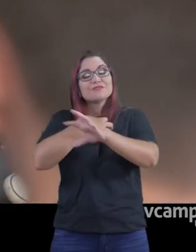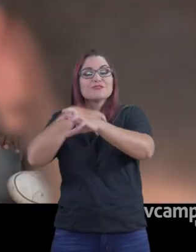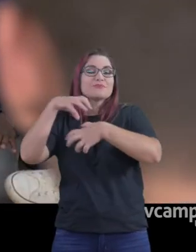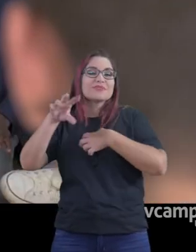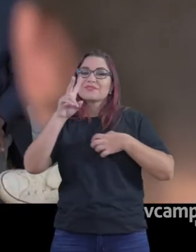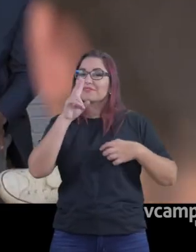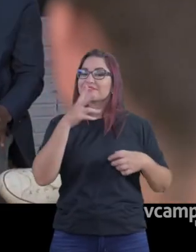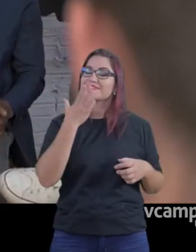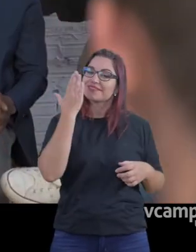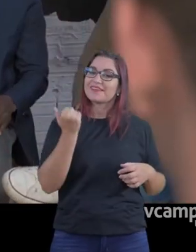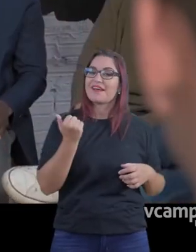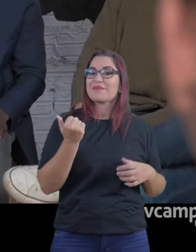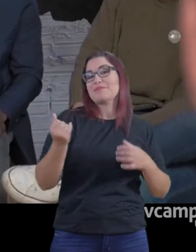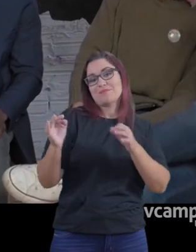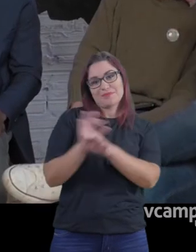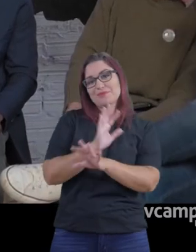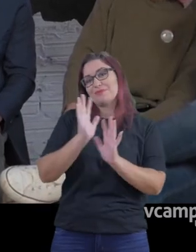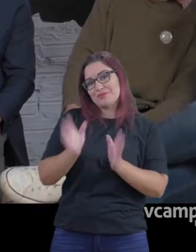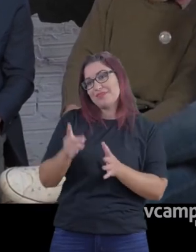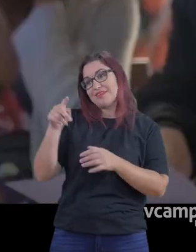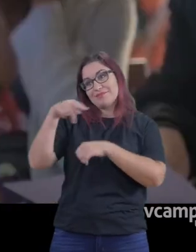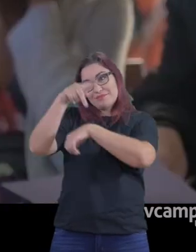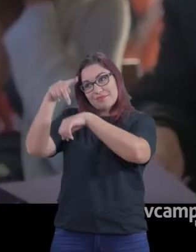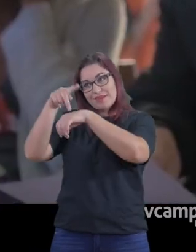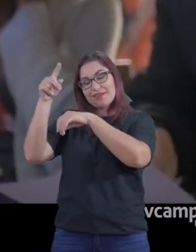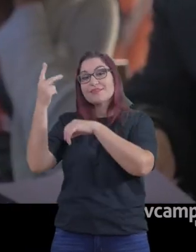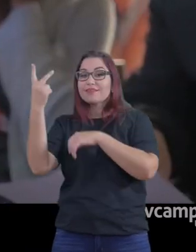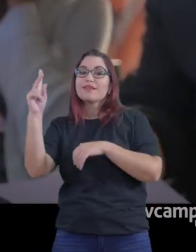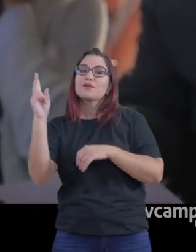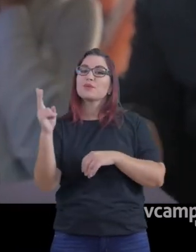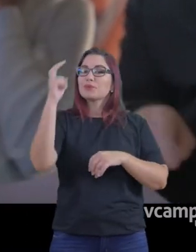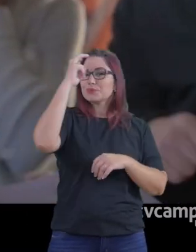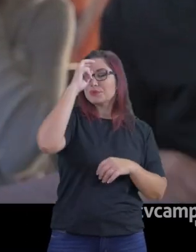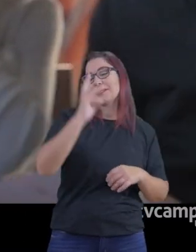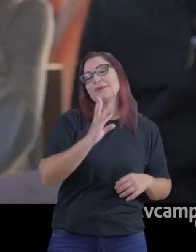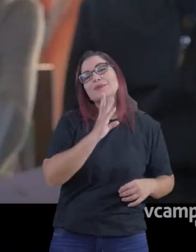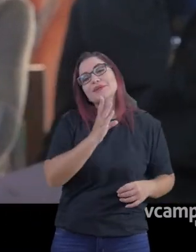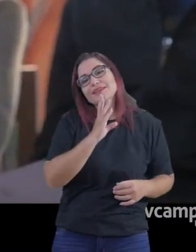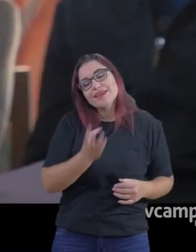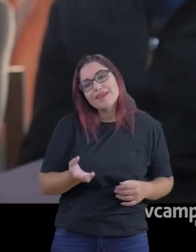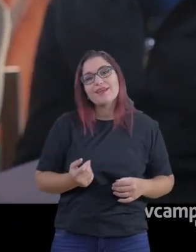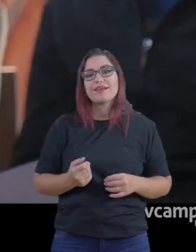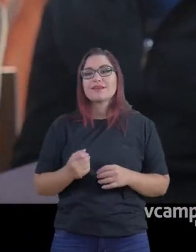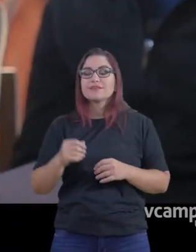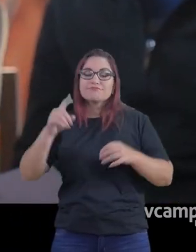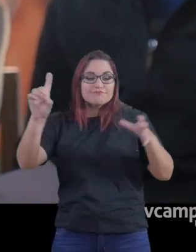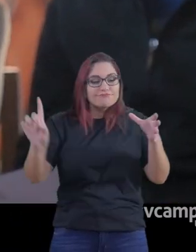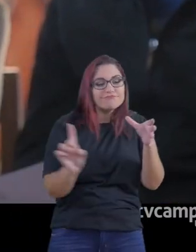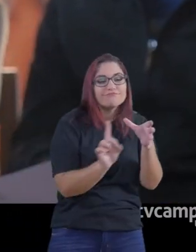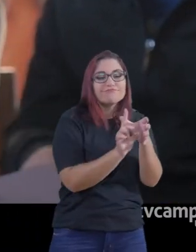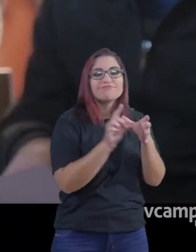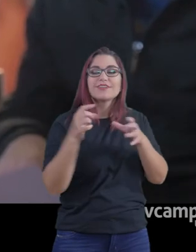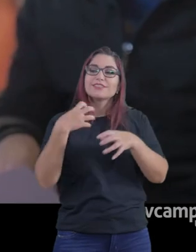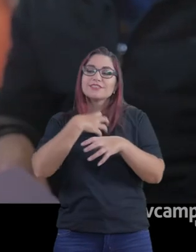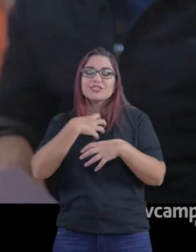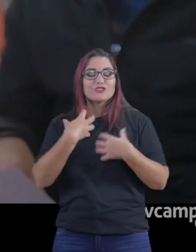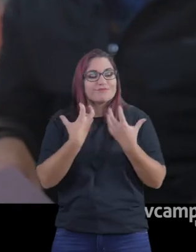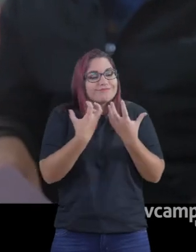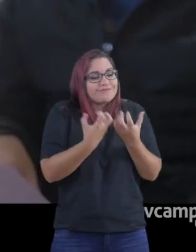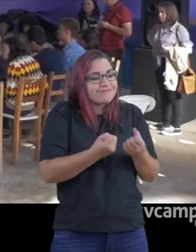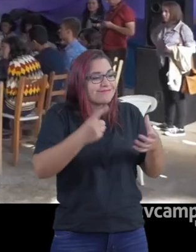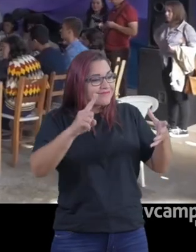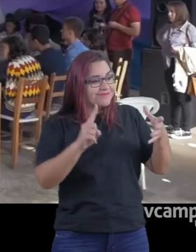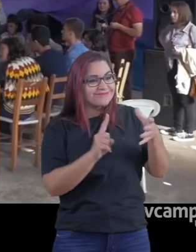para promover a cultura dos migrantes, para integrar e pensar as questões políticas que estão envolvidas com o tema de migração,